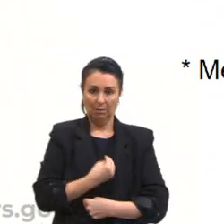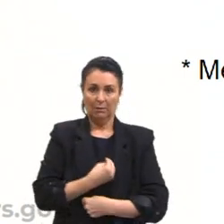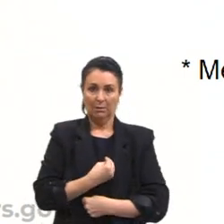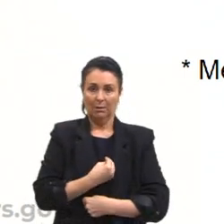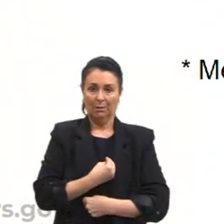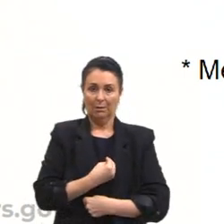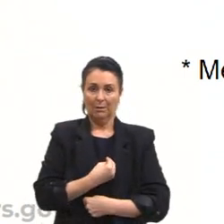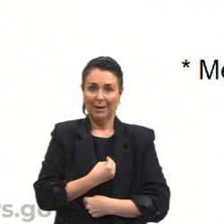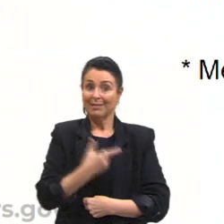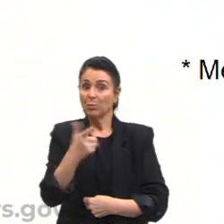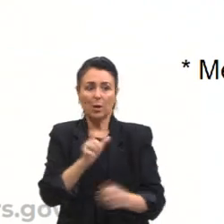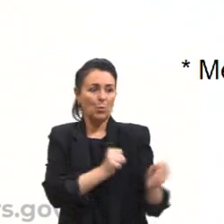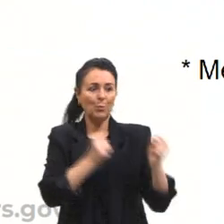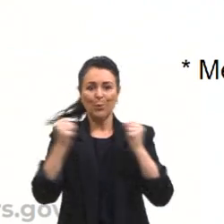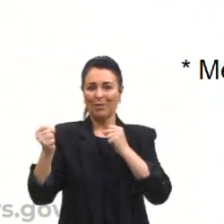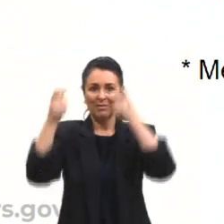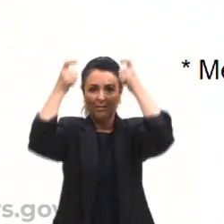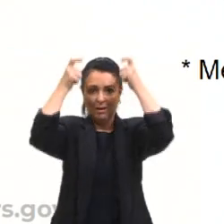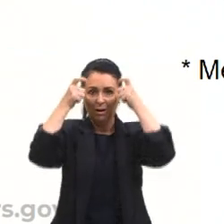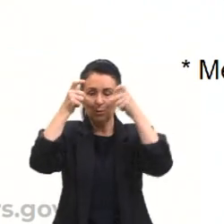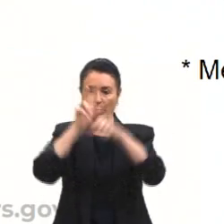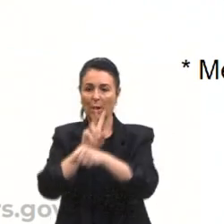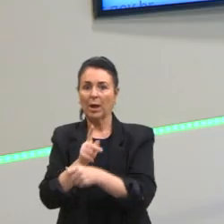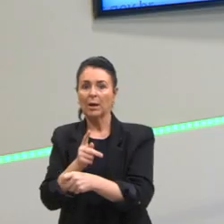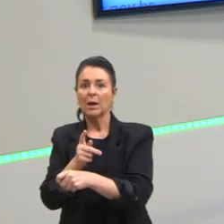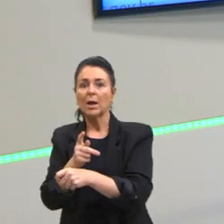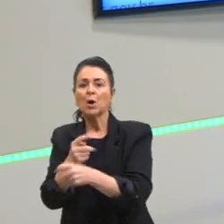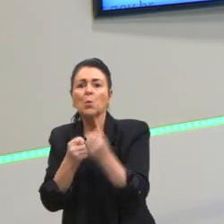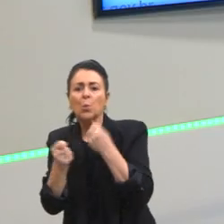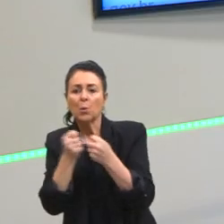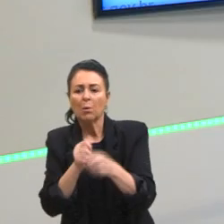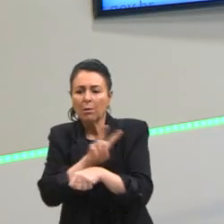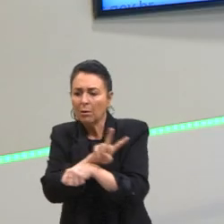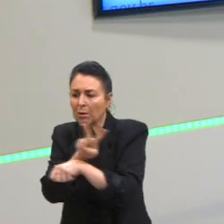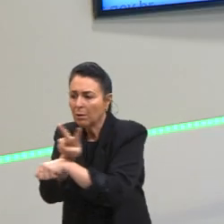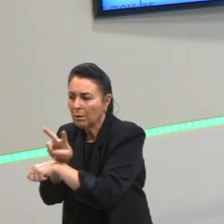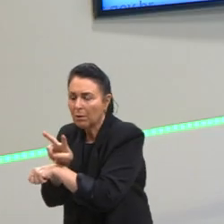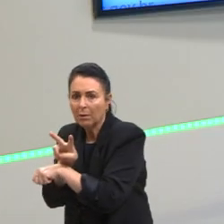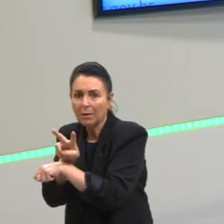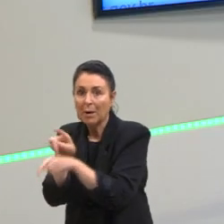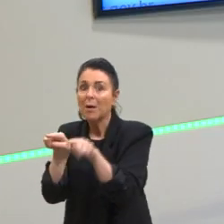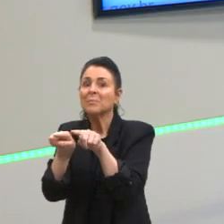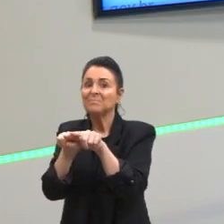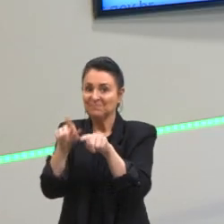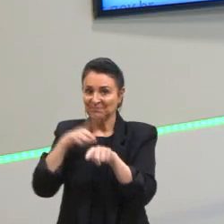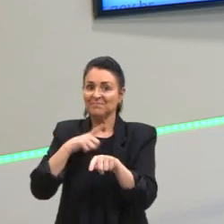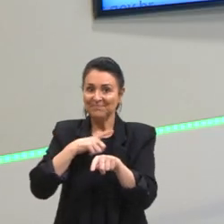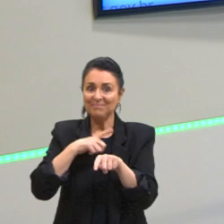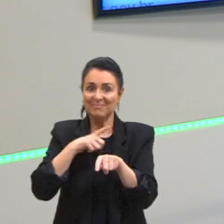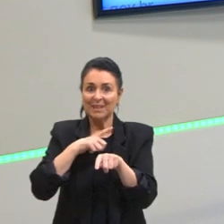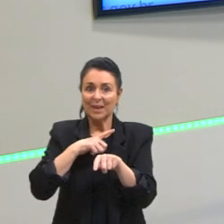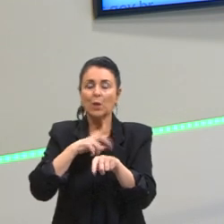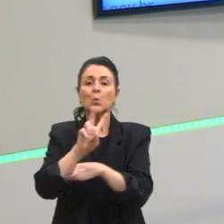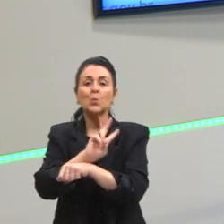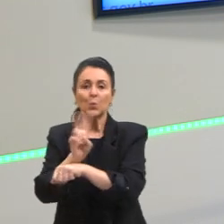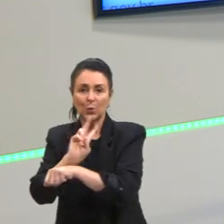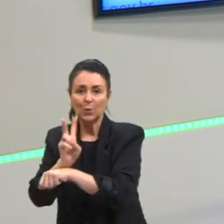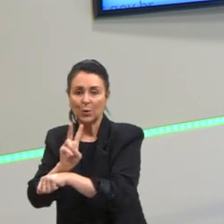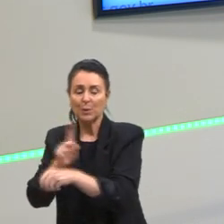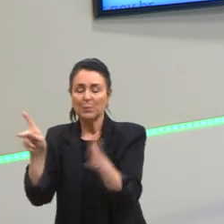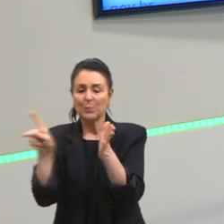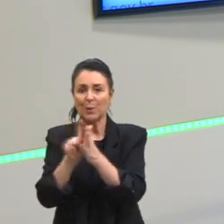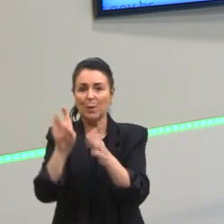poder abrupto do monarca. Por exemplo, imaginem, uma empresa onde todos estão dispostos